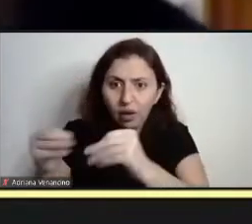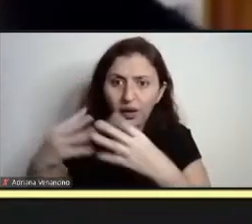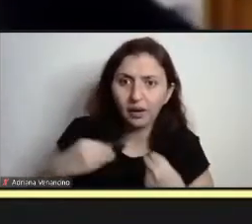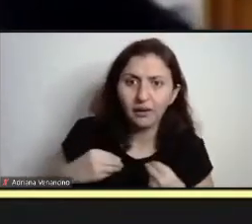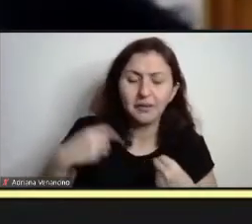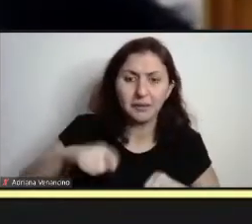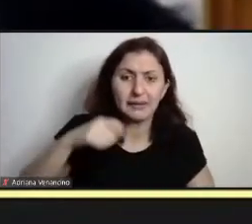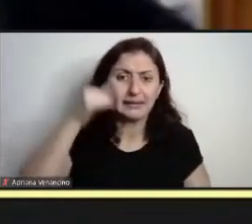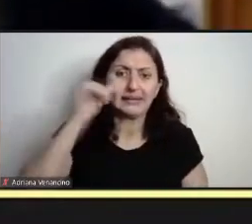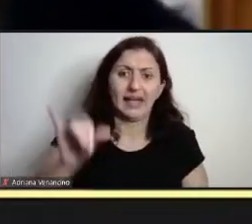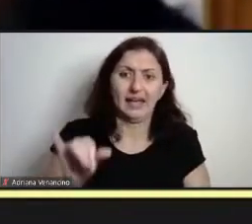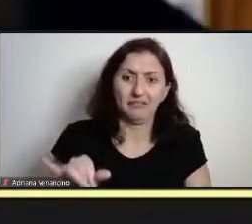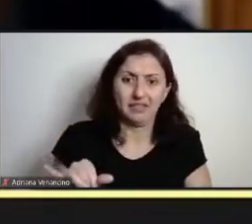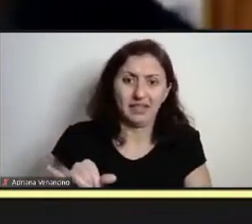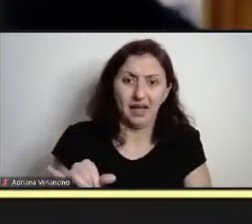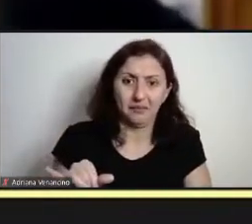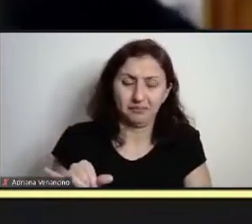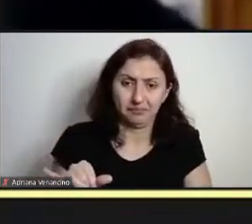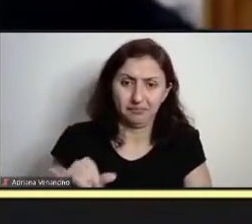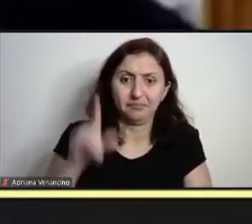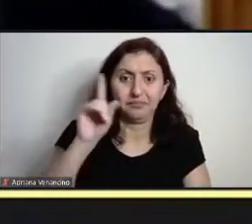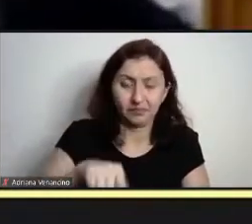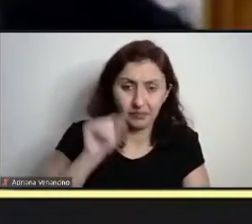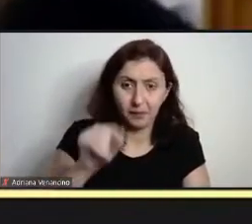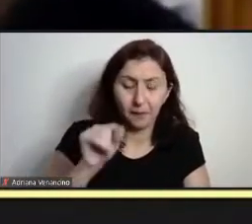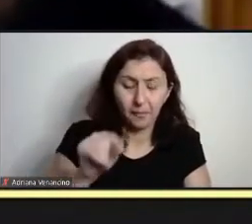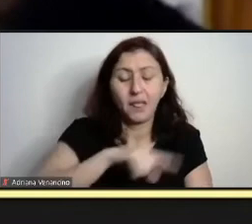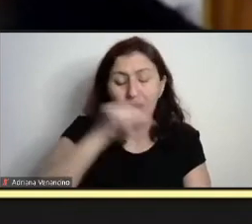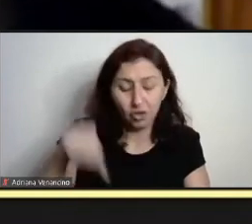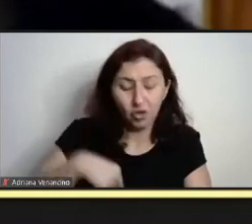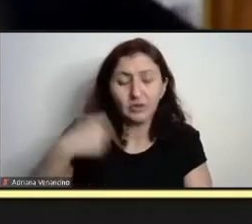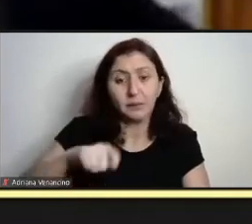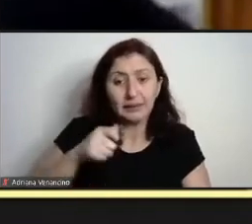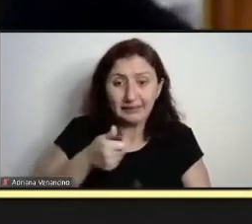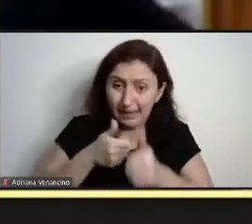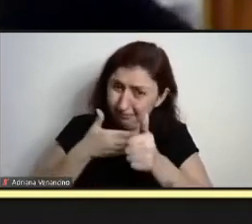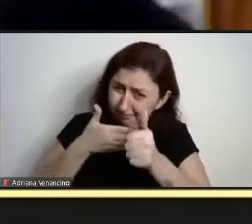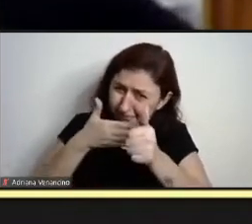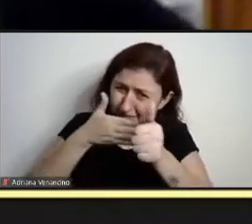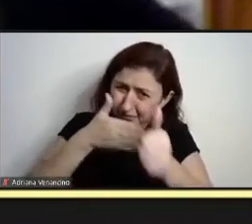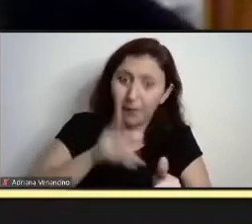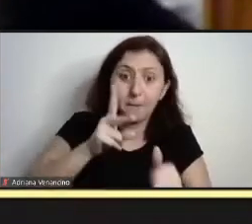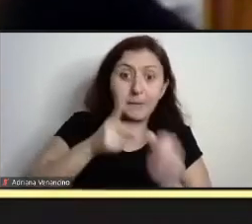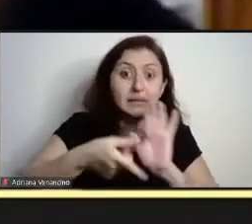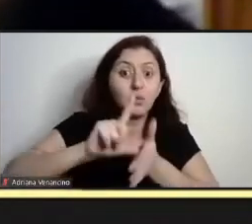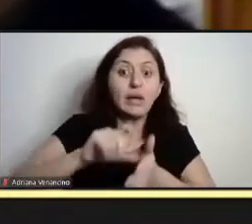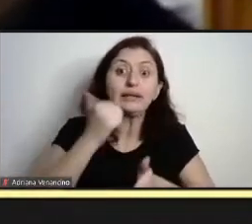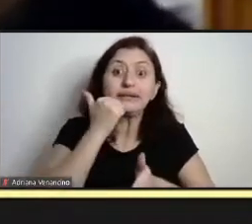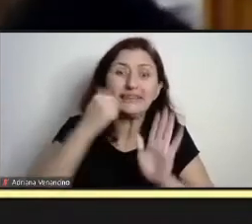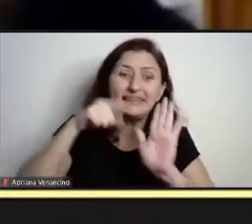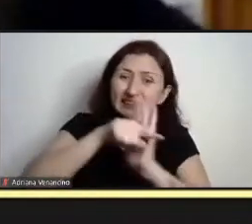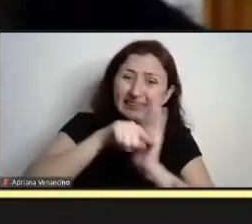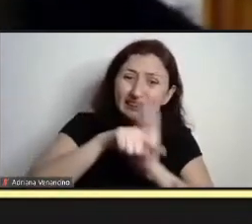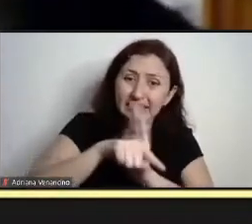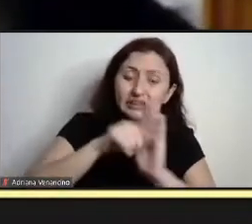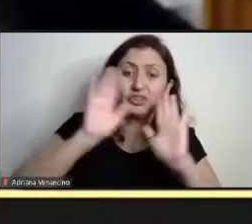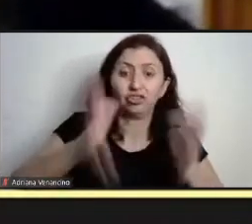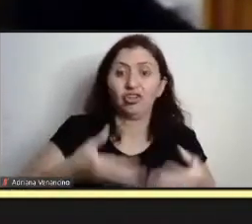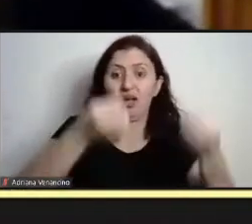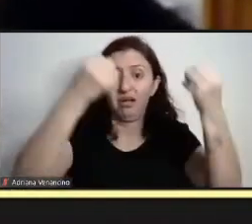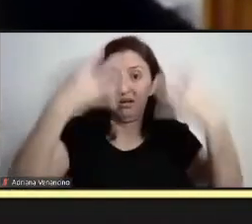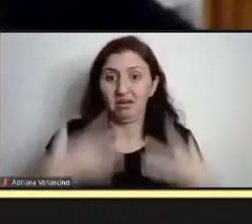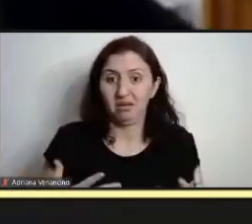Então, nesse momento, a gente tem que seguir o que a ciência diz, a gente tem que seguir aquilo que os países